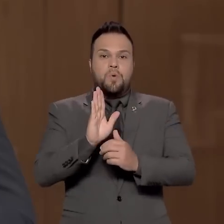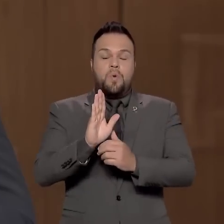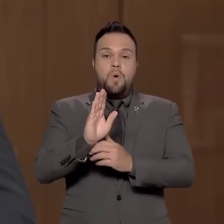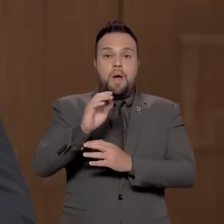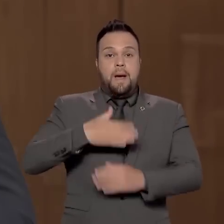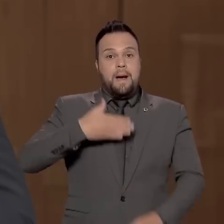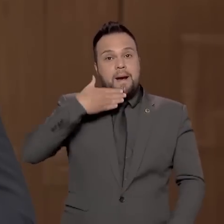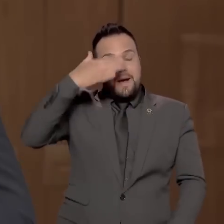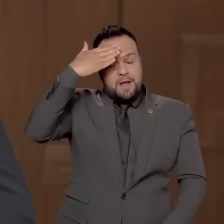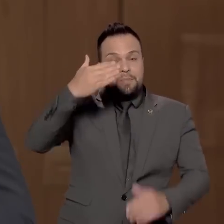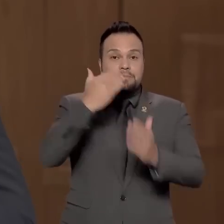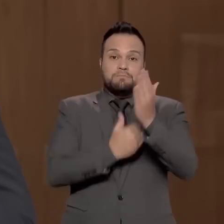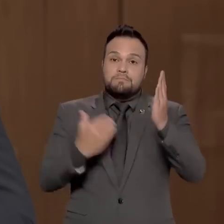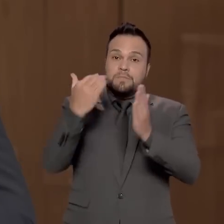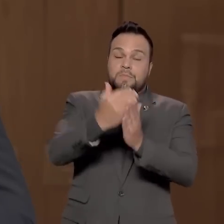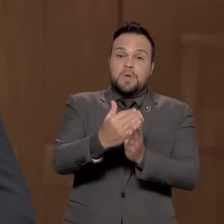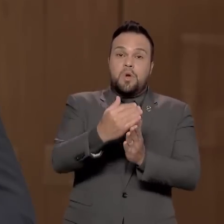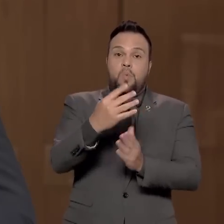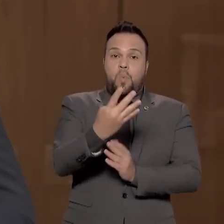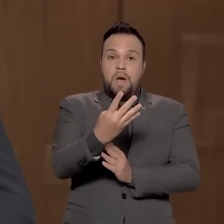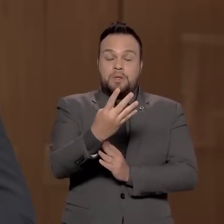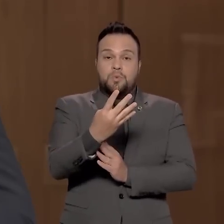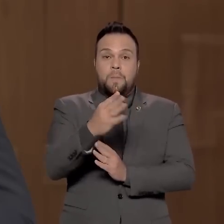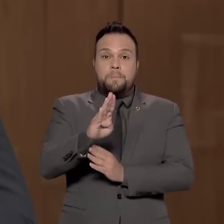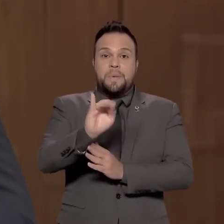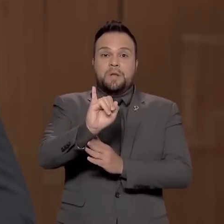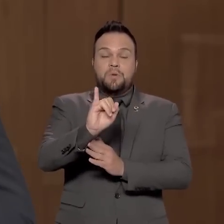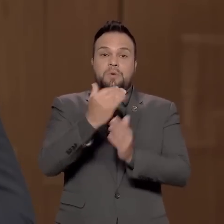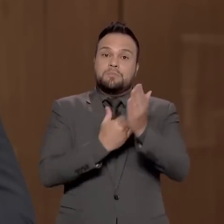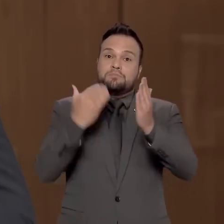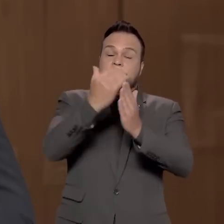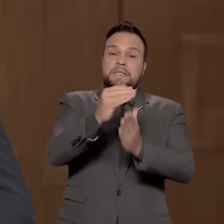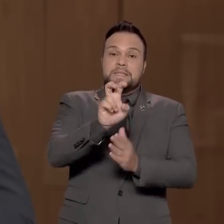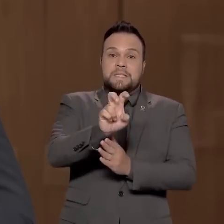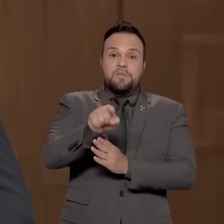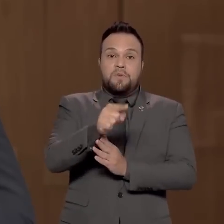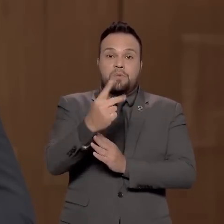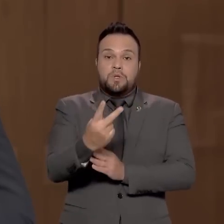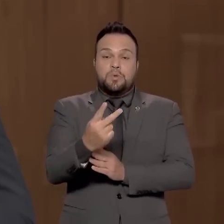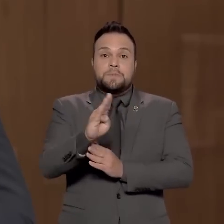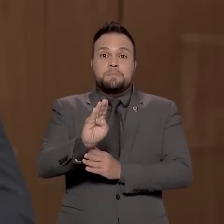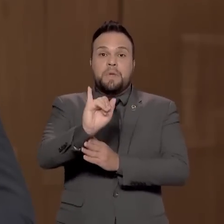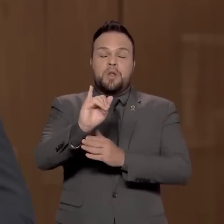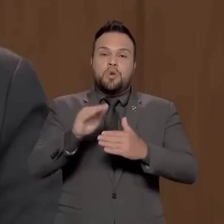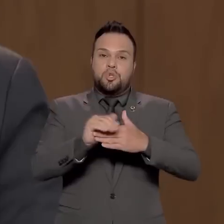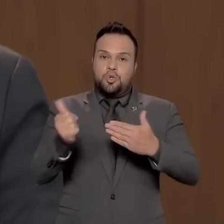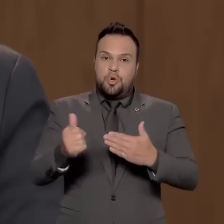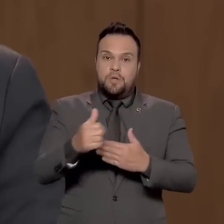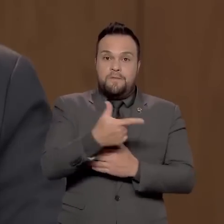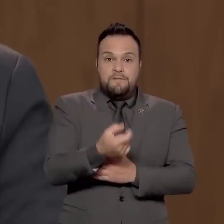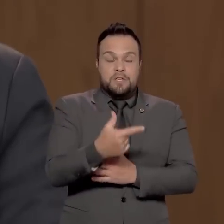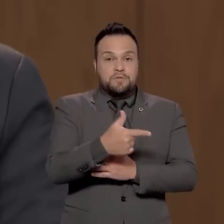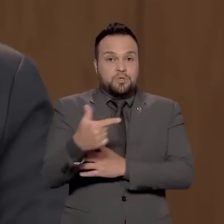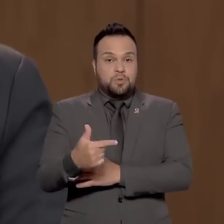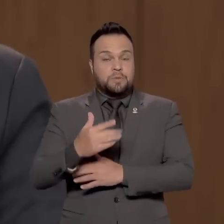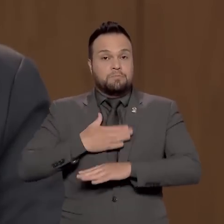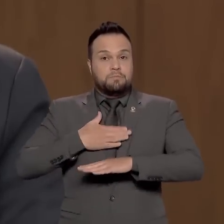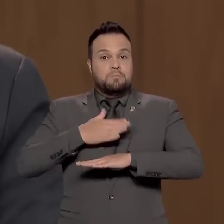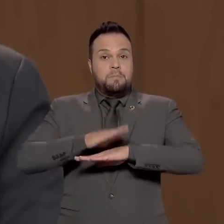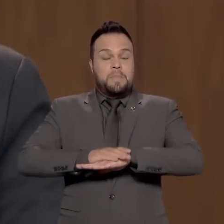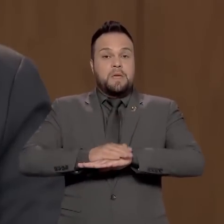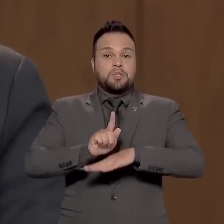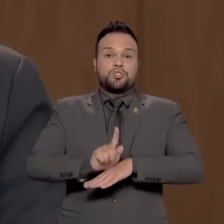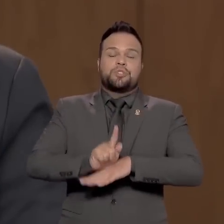4 bilhões em 2021 para US 5,2 bilhões em 2022. Na minha gestão,